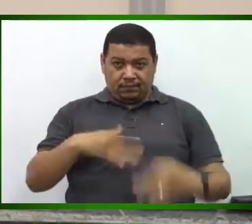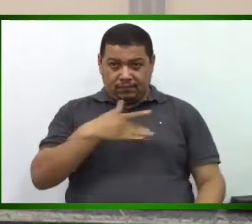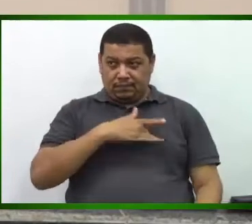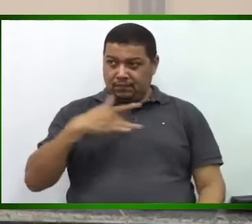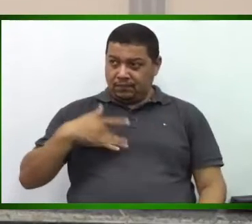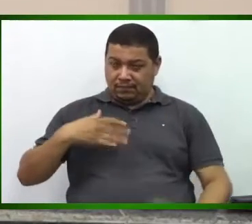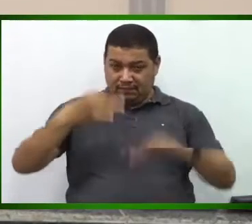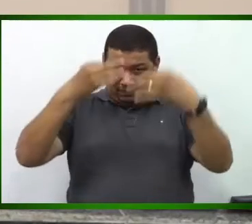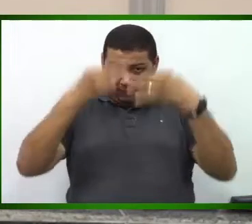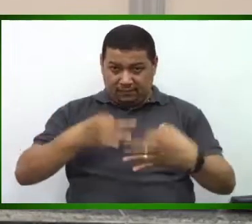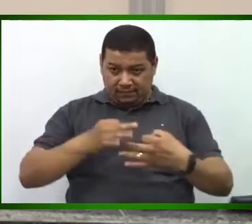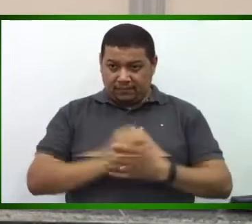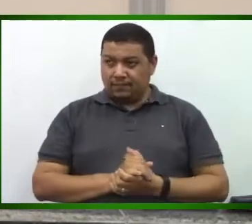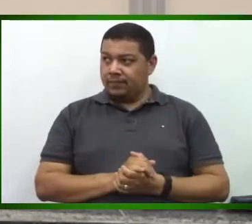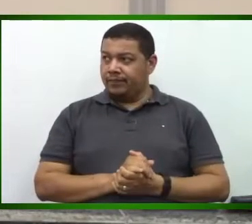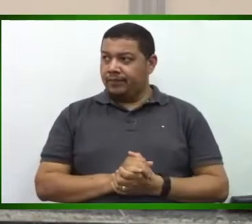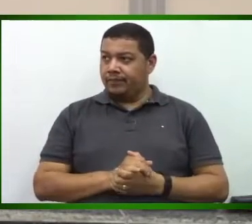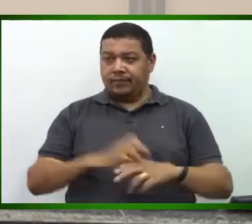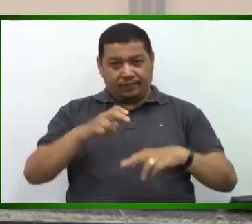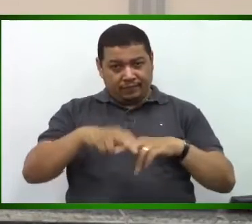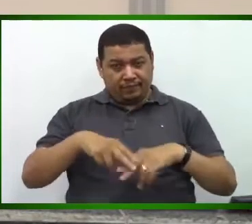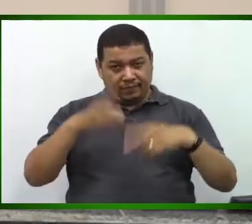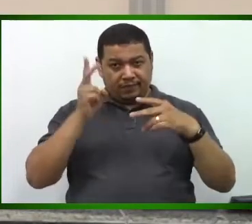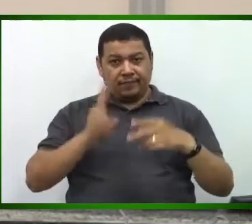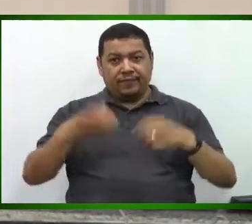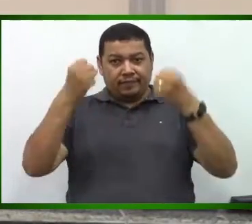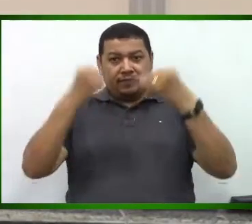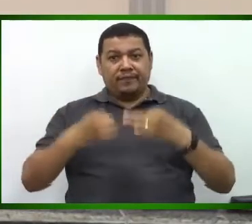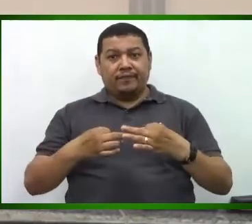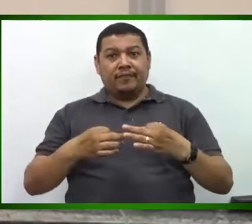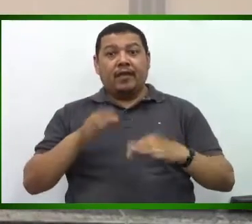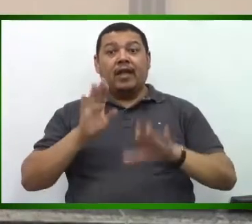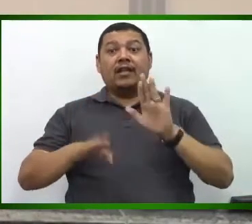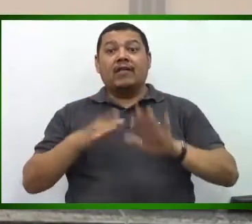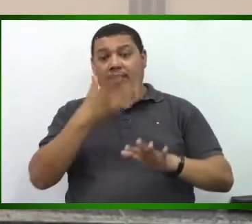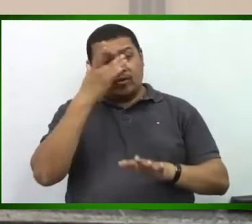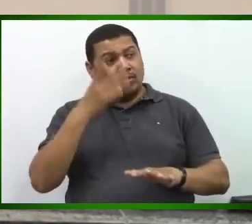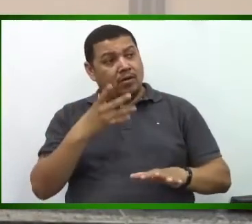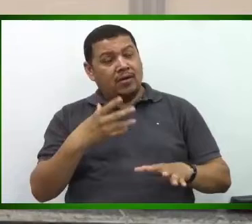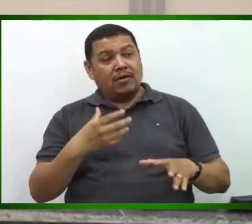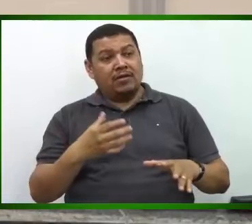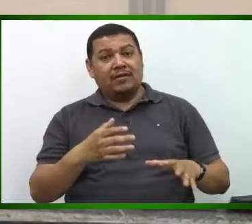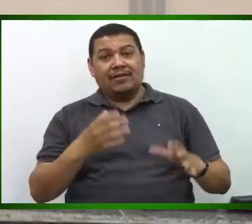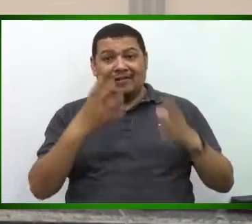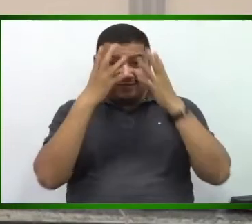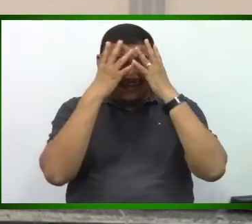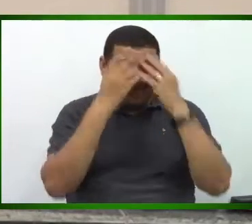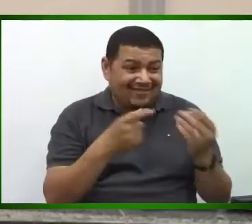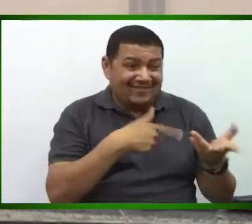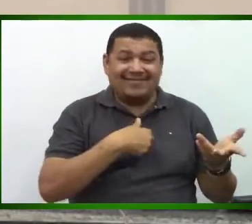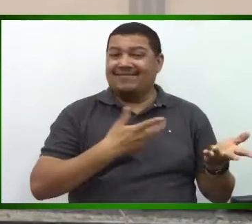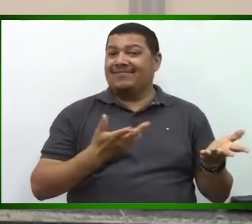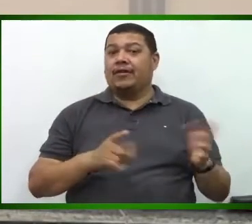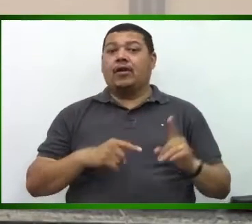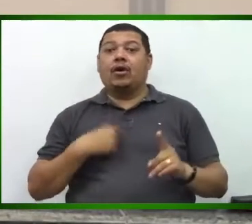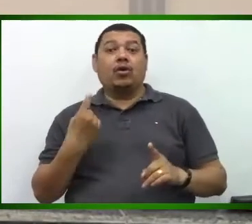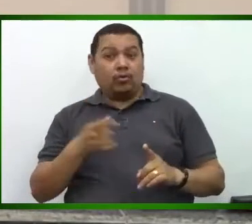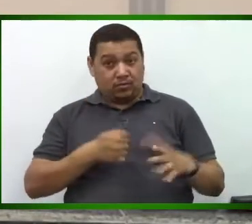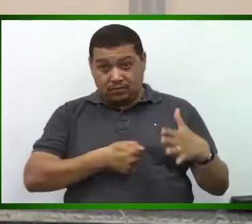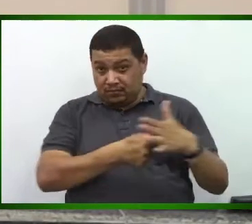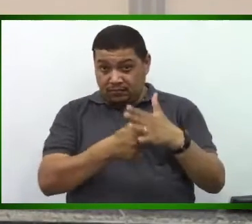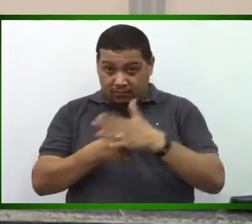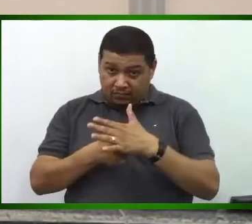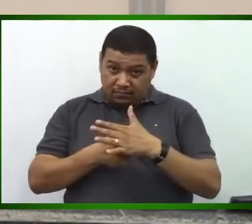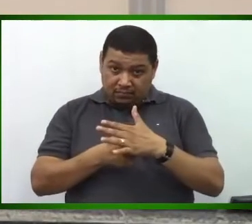pontual em relação... Por isso que eu sempre falo, né? A gente, às vezes, é mal interpretado que é contra político A ou político B. Na realidade, a gente está aqui para cobrar